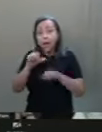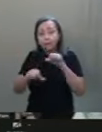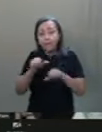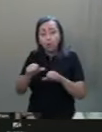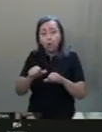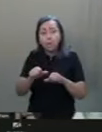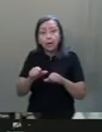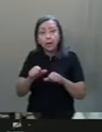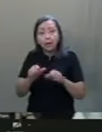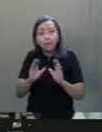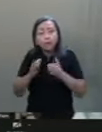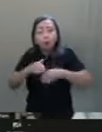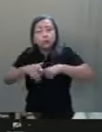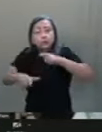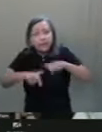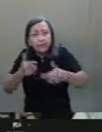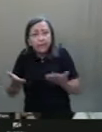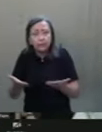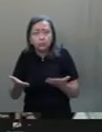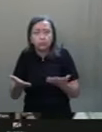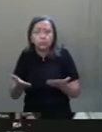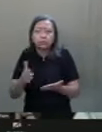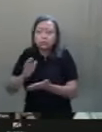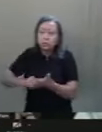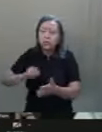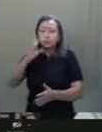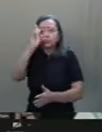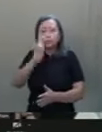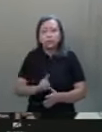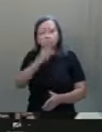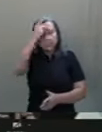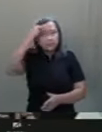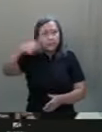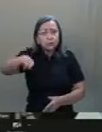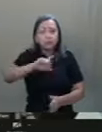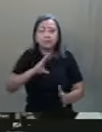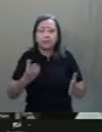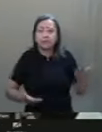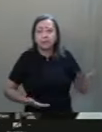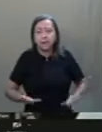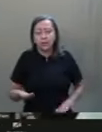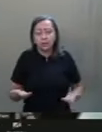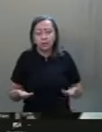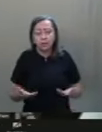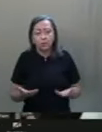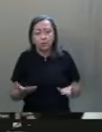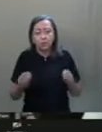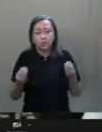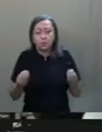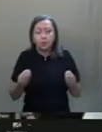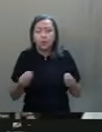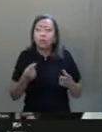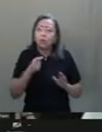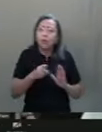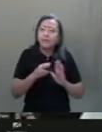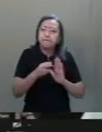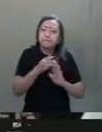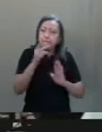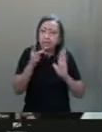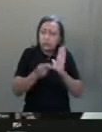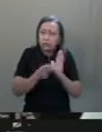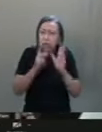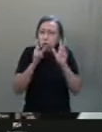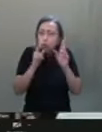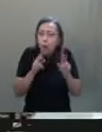trabalhista, negando o direito dos trabalhadores. Uma medida provisória como essa,